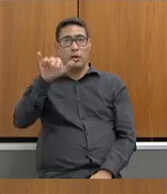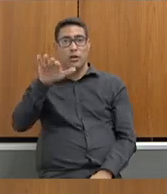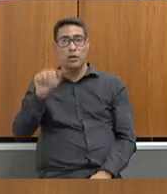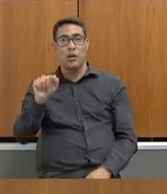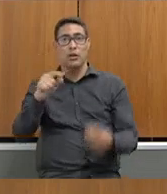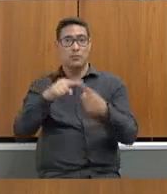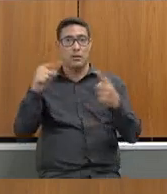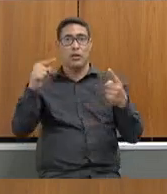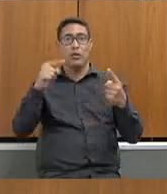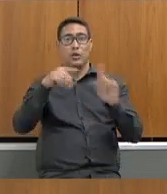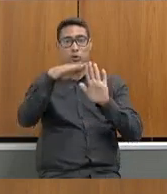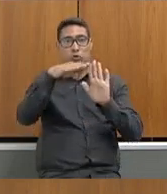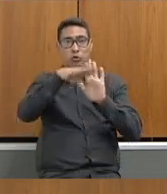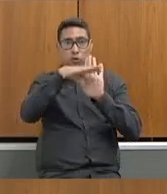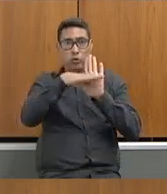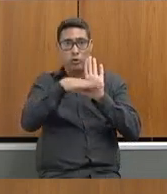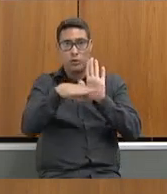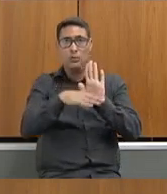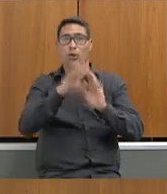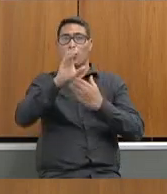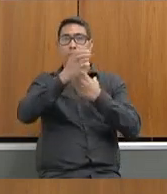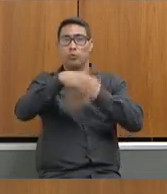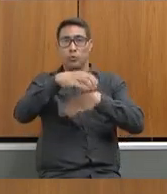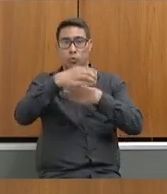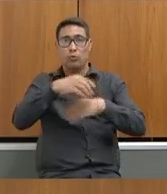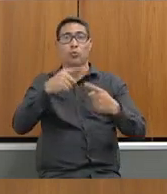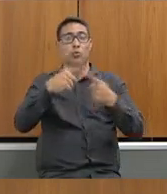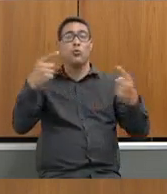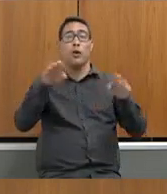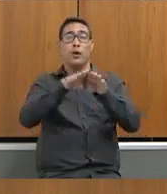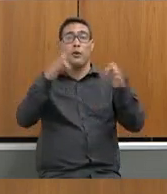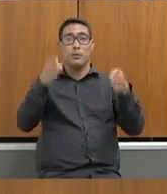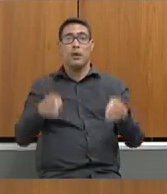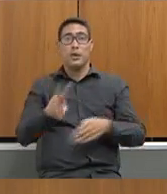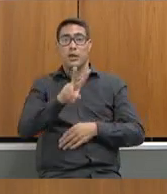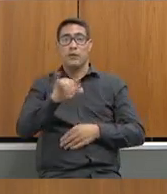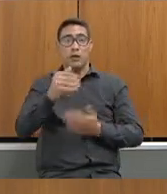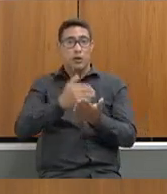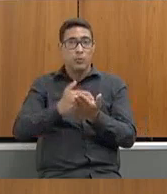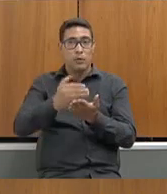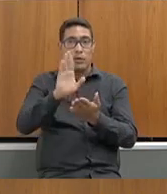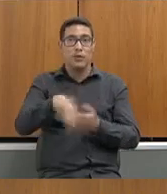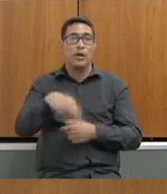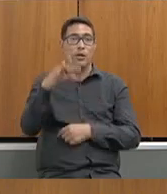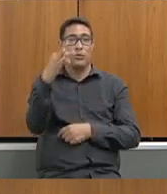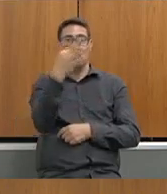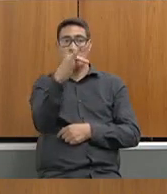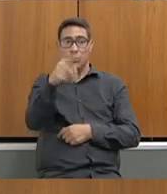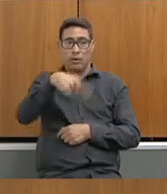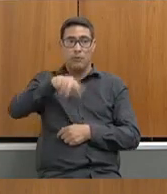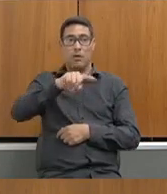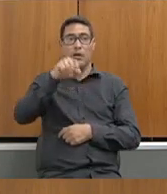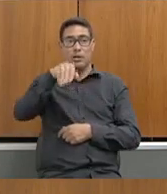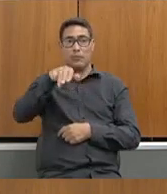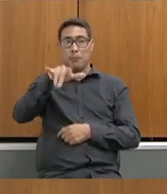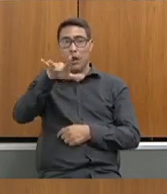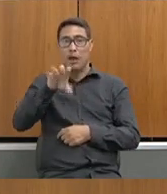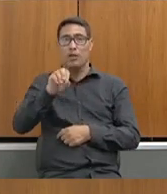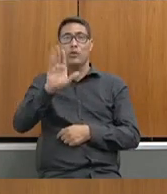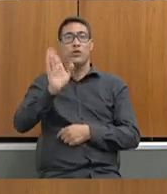dizer que até janeiro a banca já estará contratada para iniciarmos o trabalho e em maio temos o concurso. Posso?